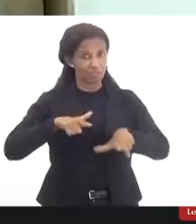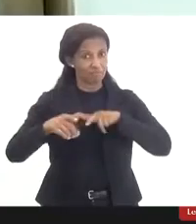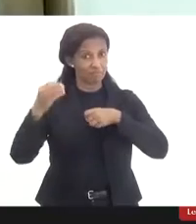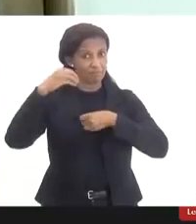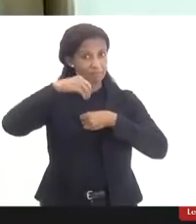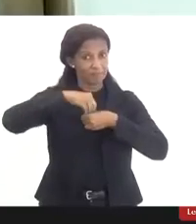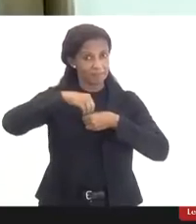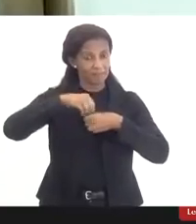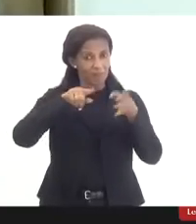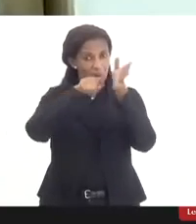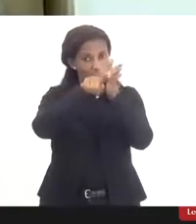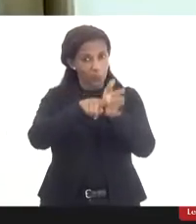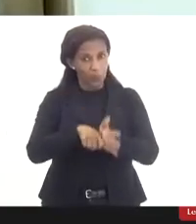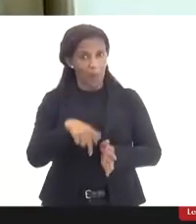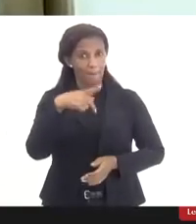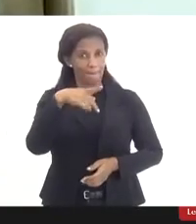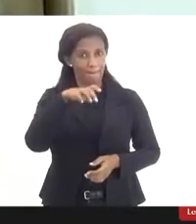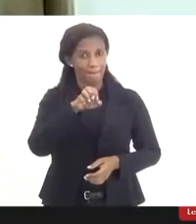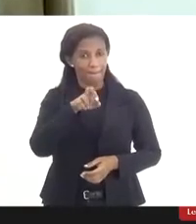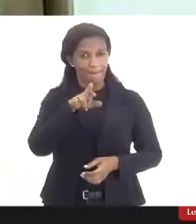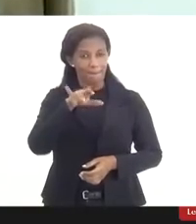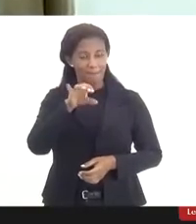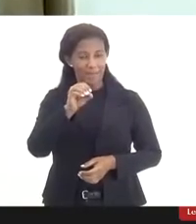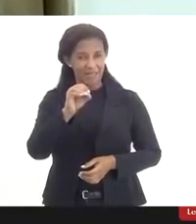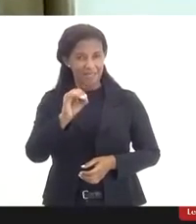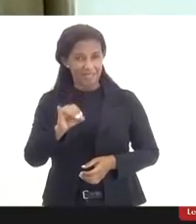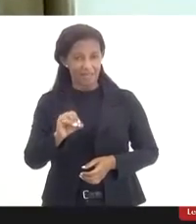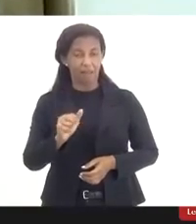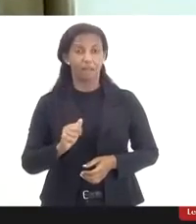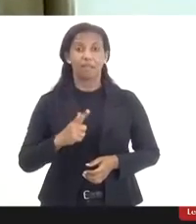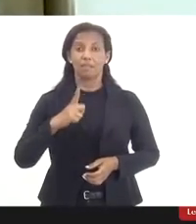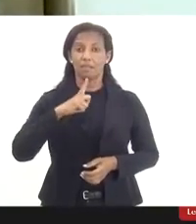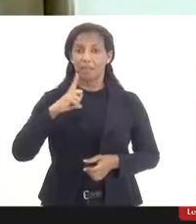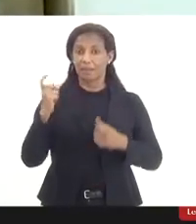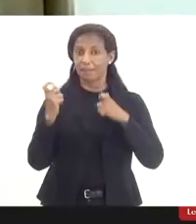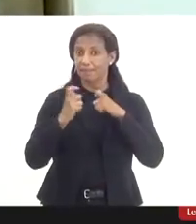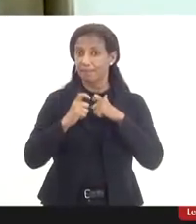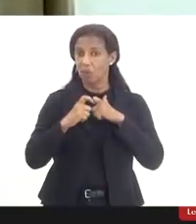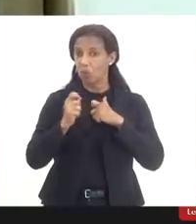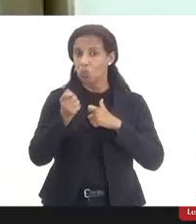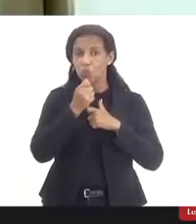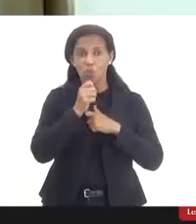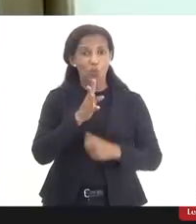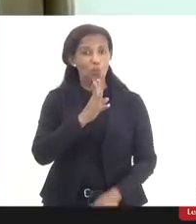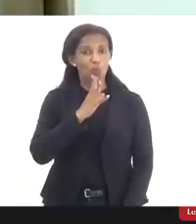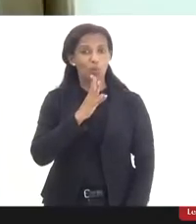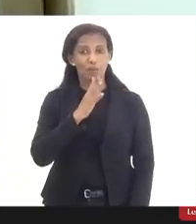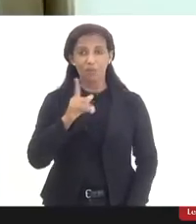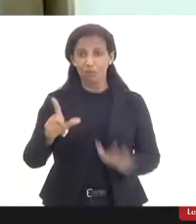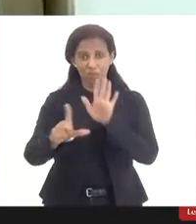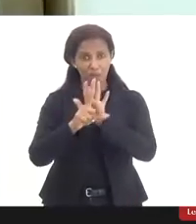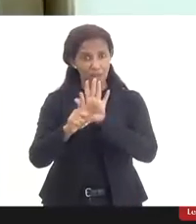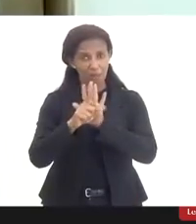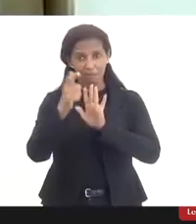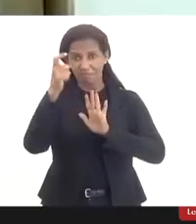Caio, a gente tem médico da iniciativa privada que não tem o conhecimento da legislação, infelizmente